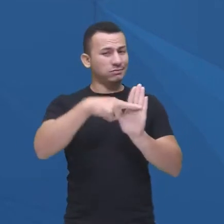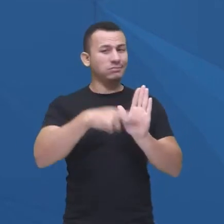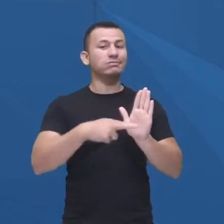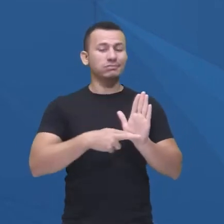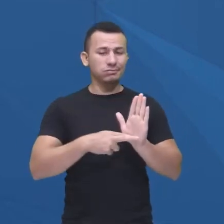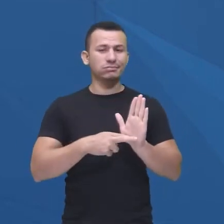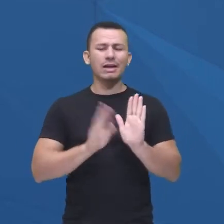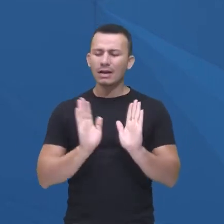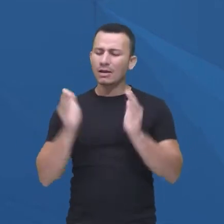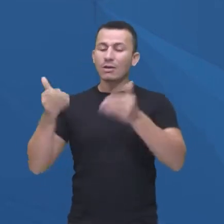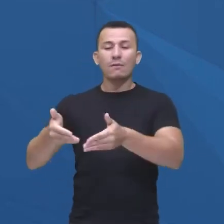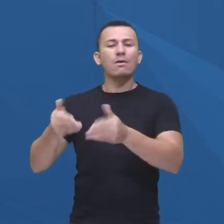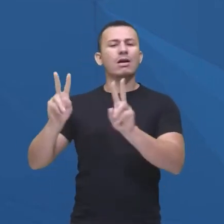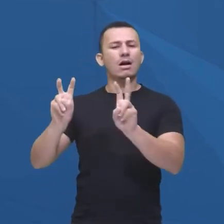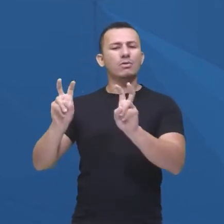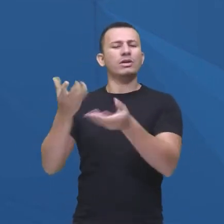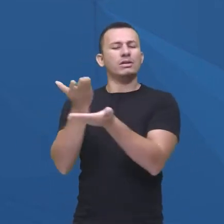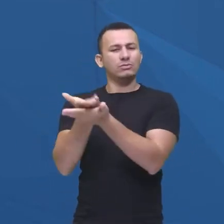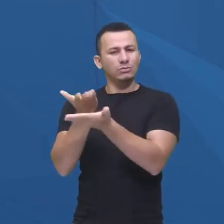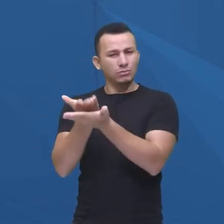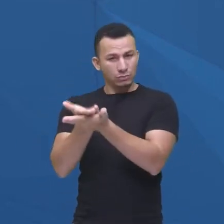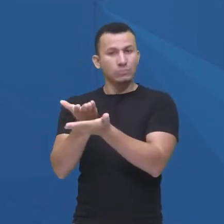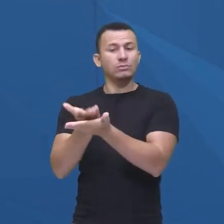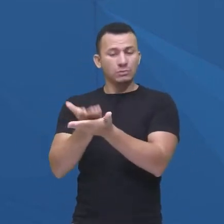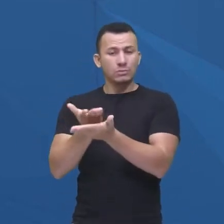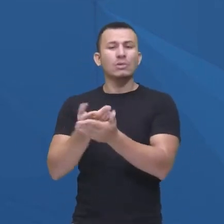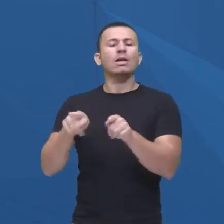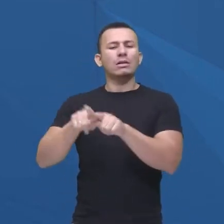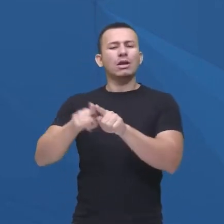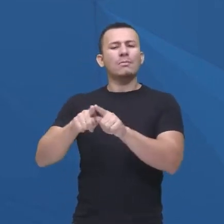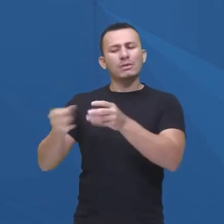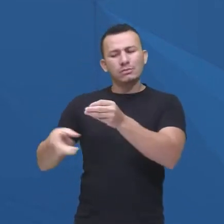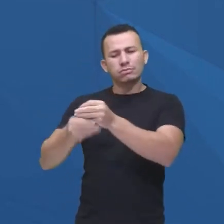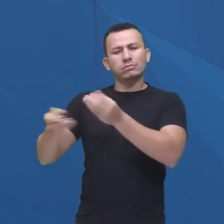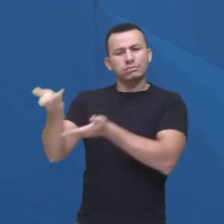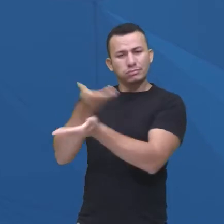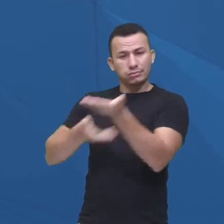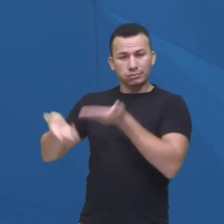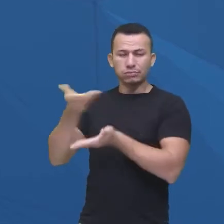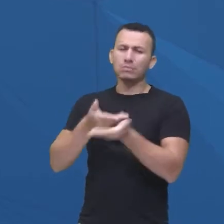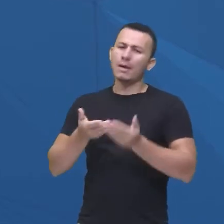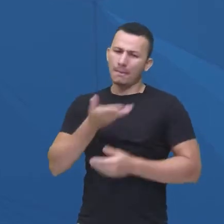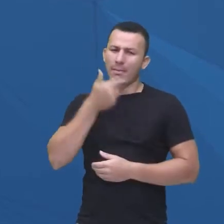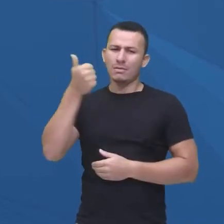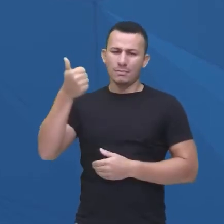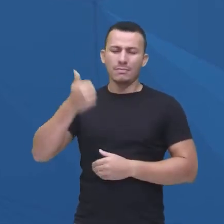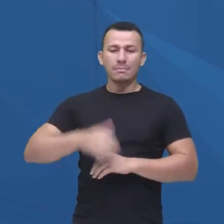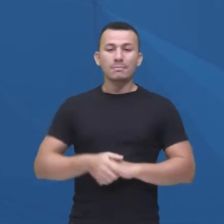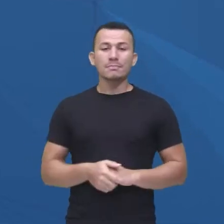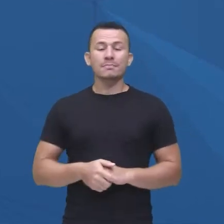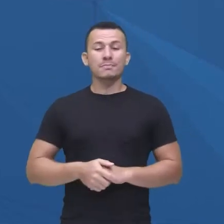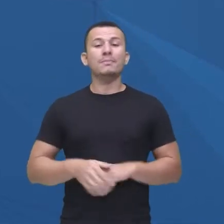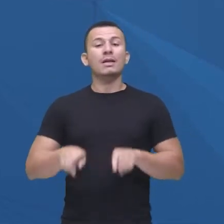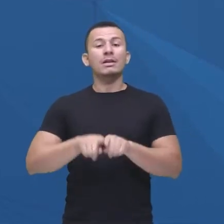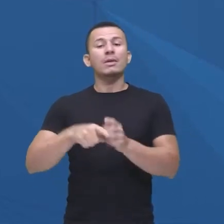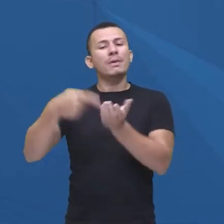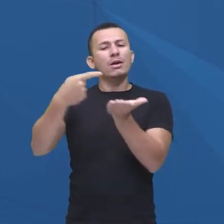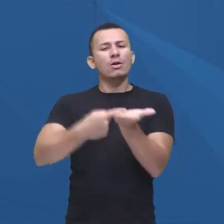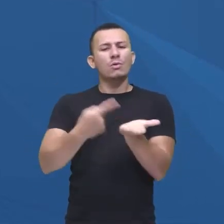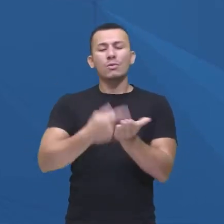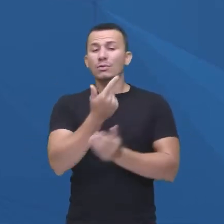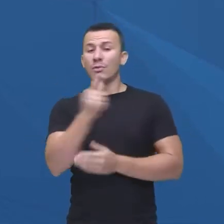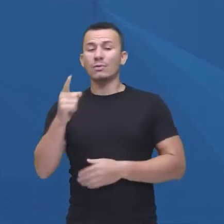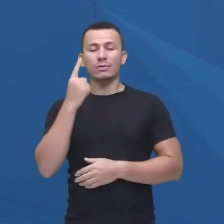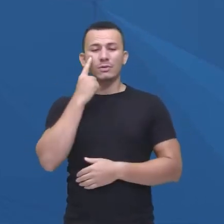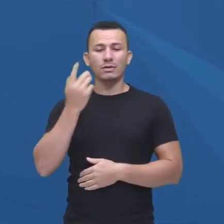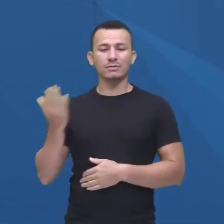no tema da aula, nos assuntos, né? Contribuir, porque aí fica bem legal, tá bom? Outro acordo que a gente tem para fazer, vamos dar uma